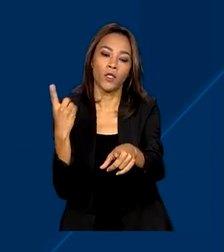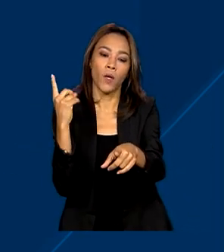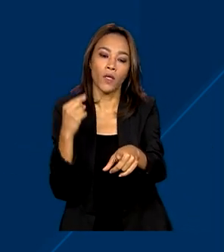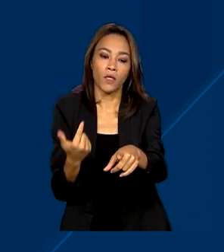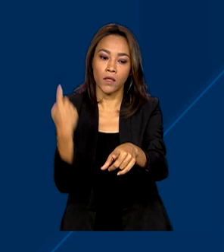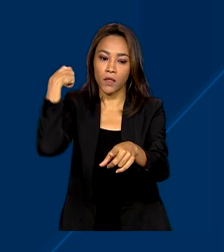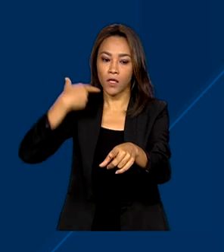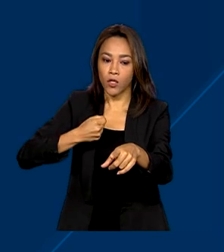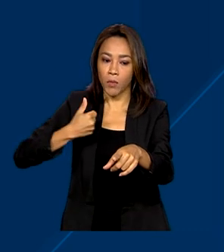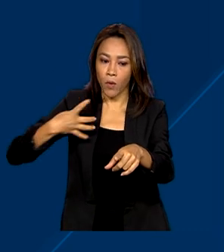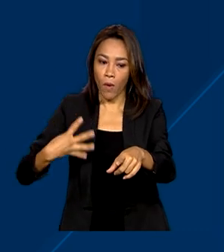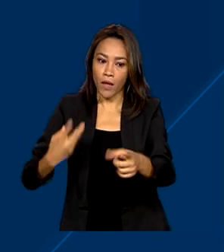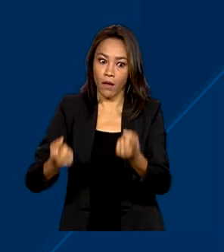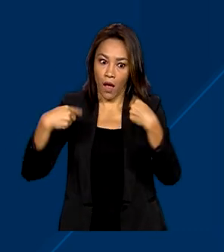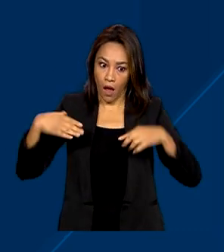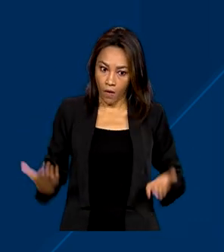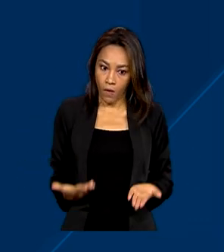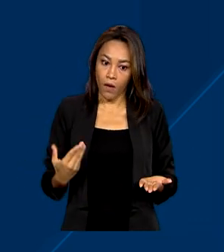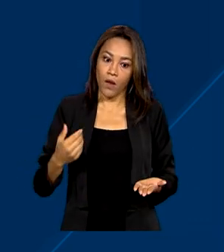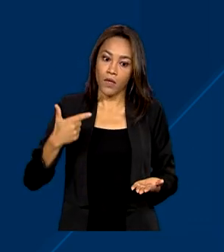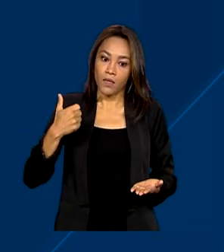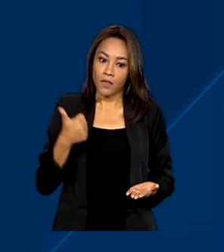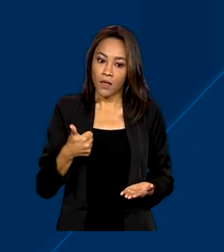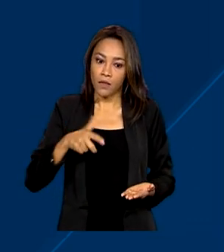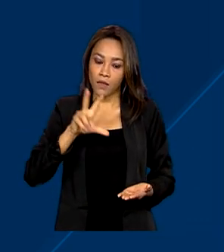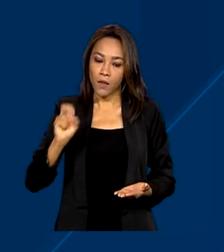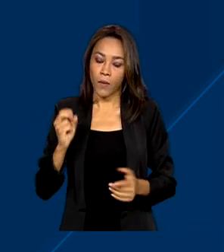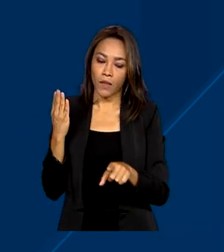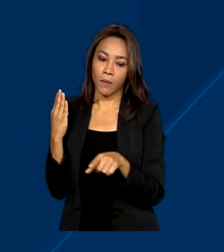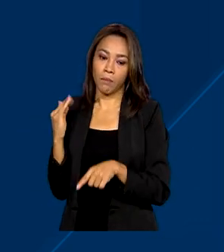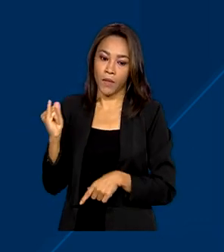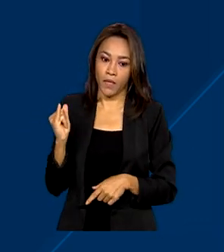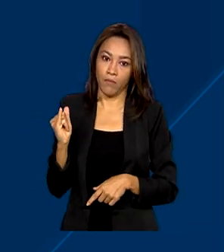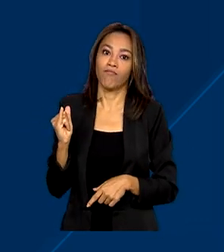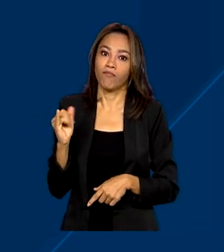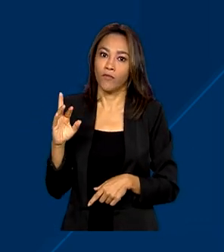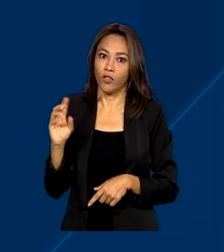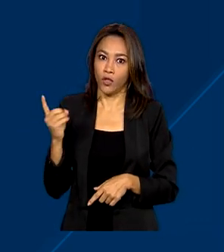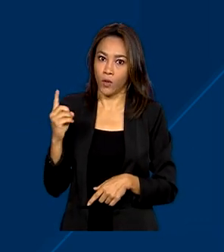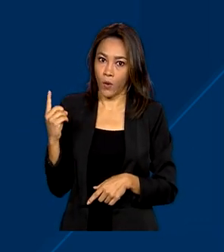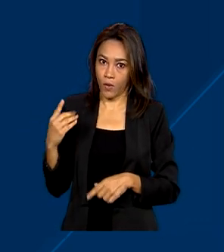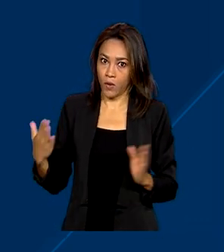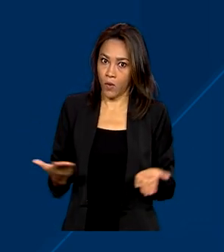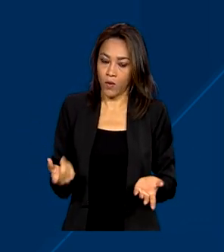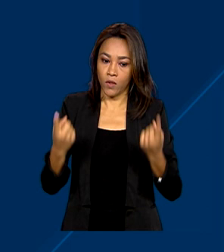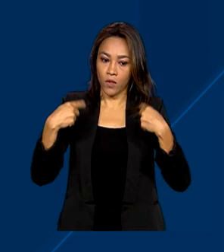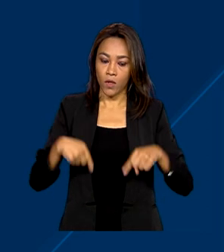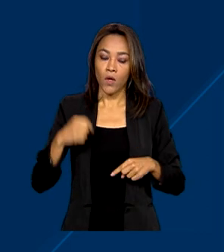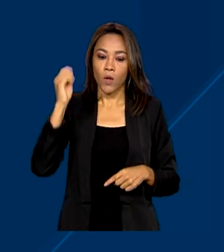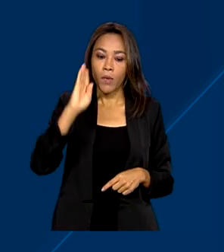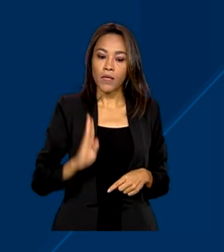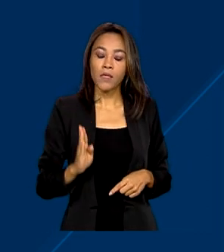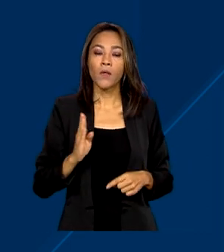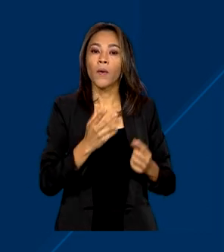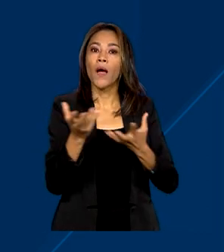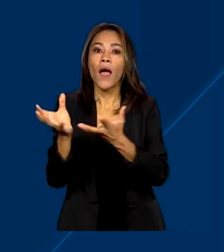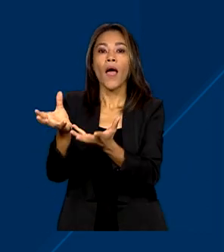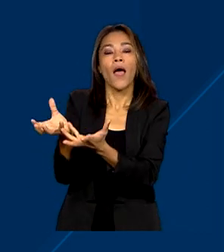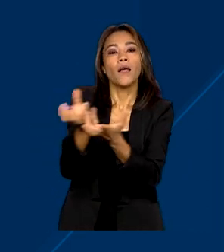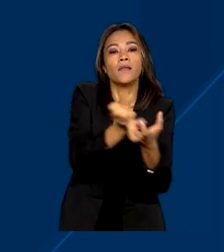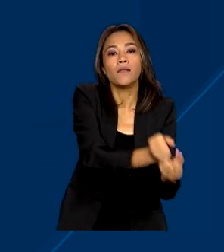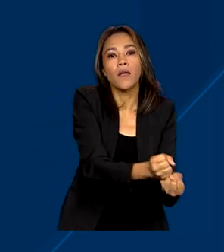para mais de 150 bilhões de dólares atualmente. O Brasil é o país que recebe mais